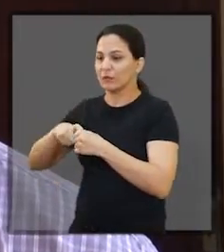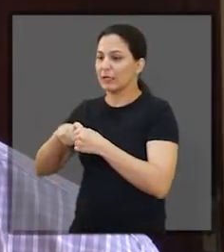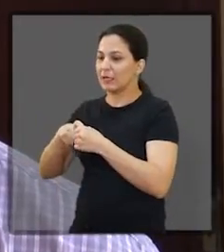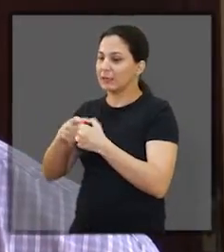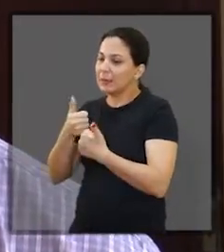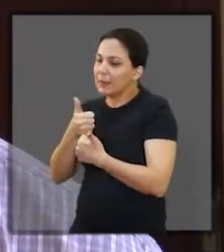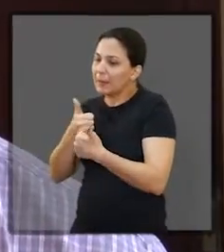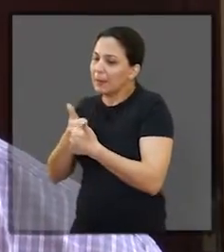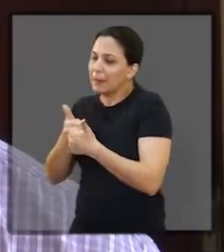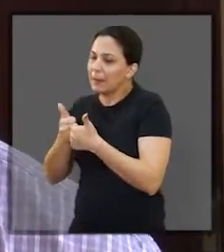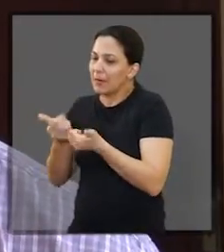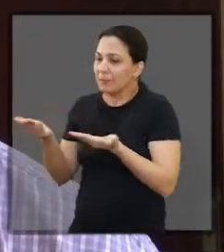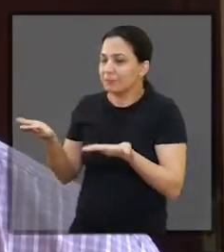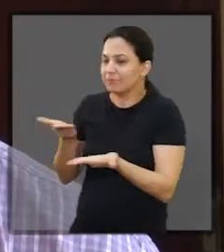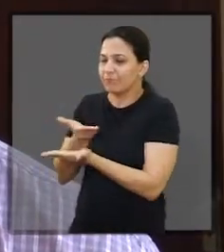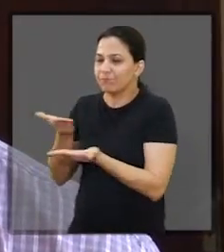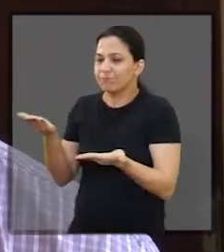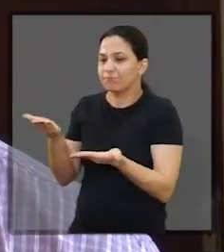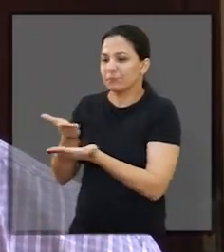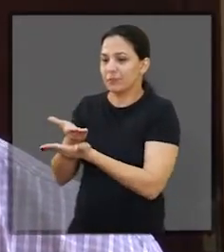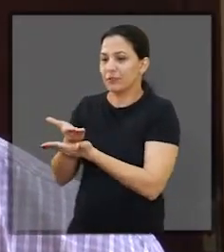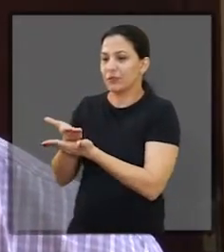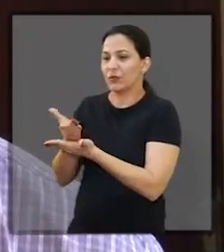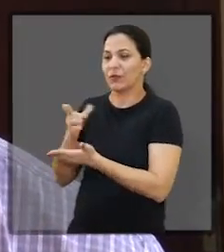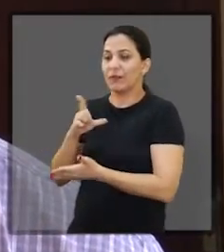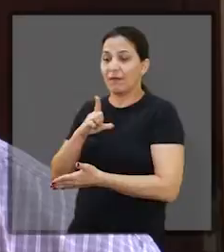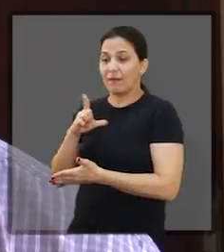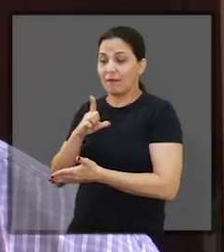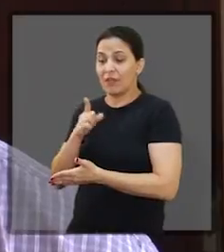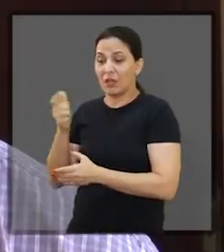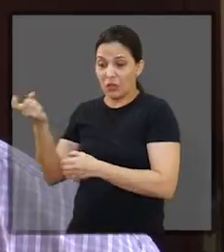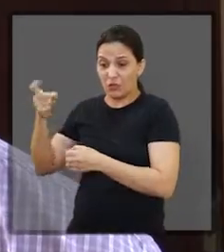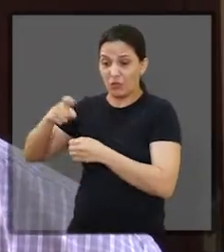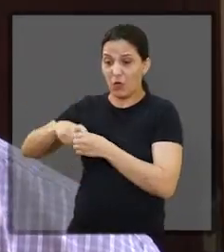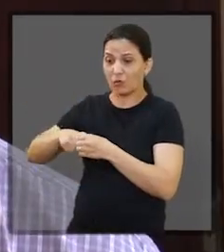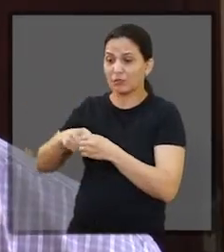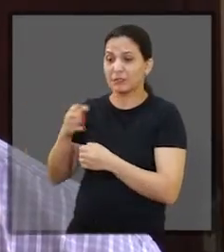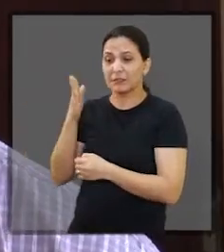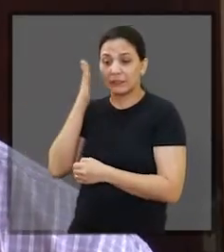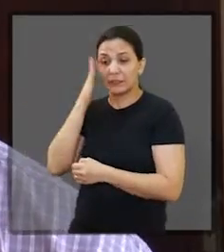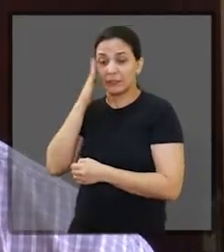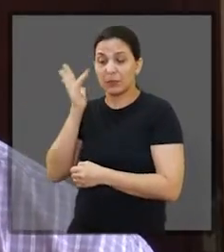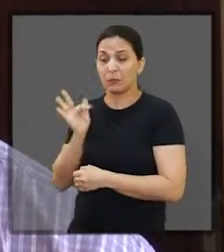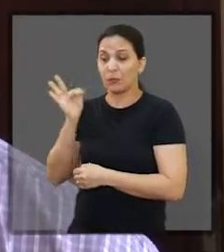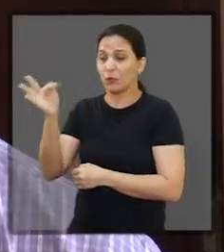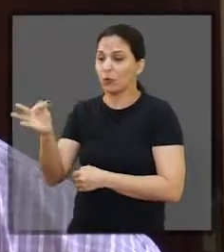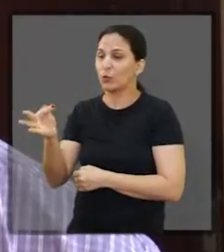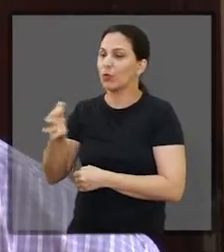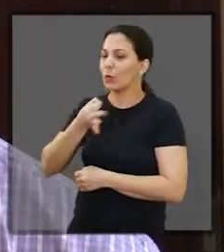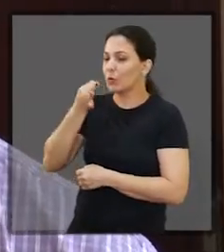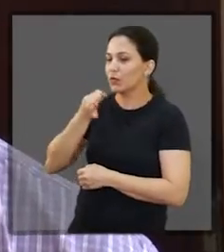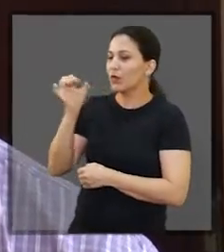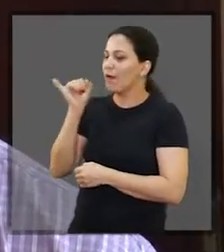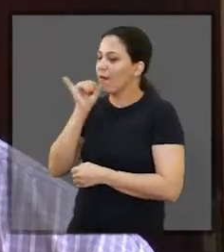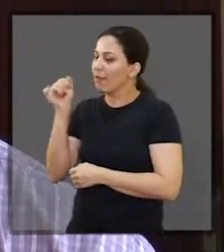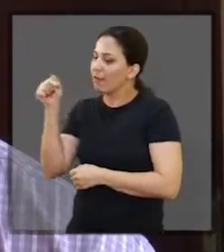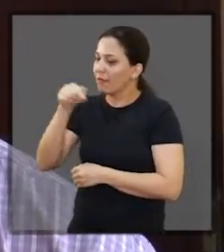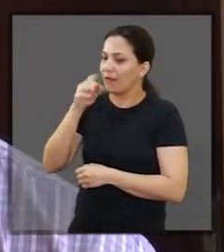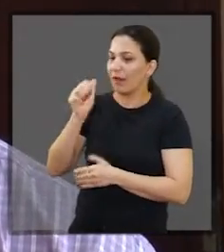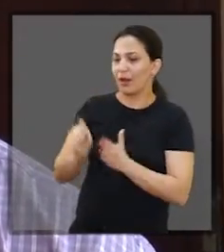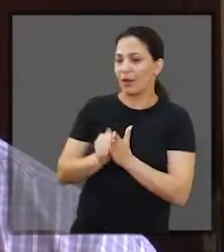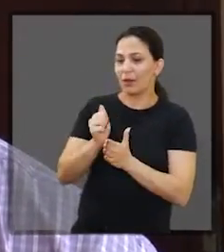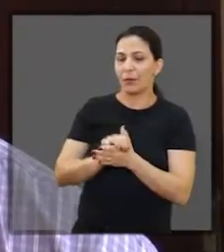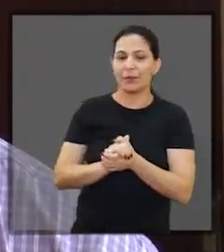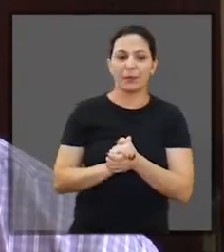certamente voltará para estreitar os laços aí e, quem sabe, já vir com algum tipo de proposta da Itália para